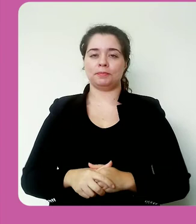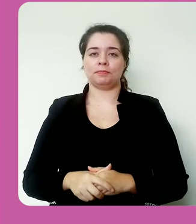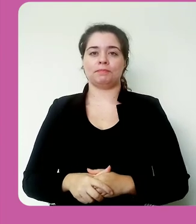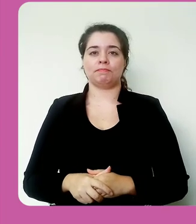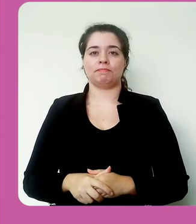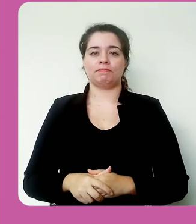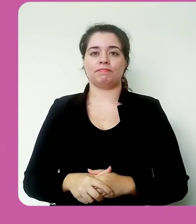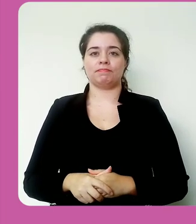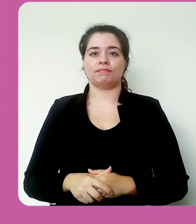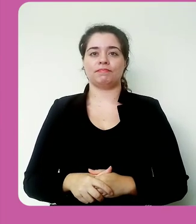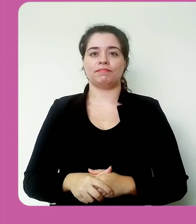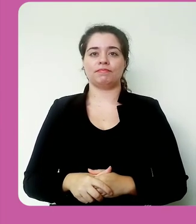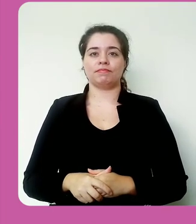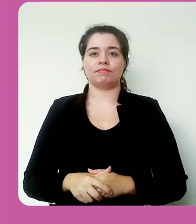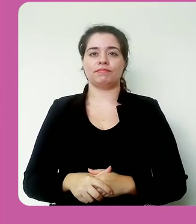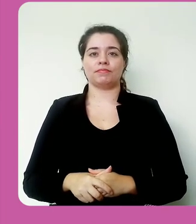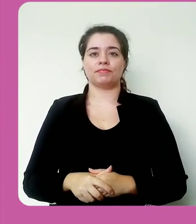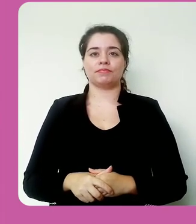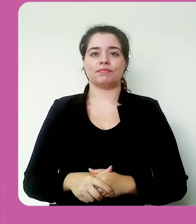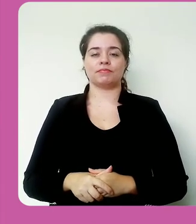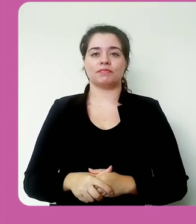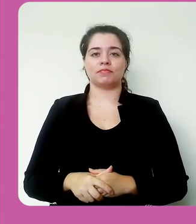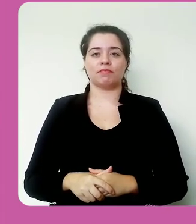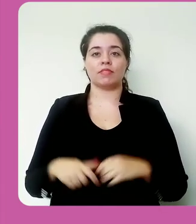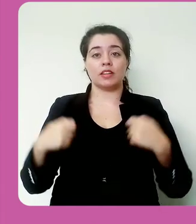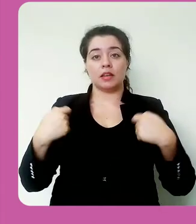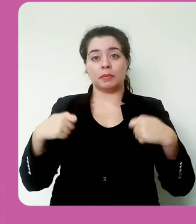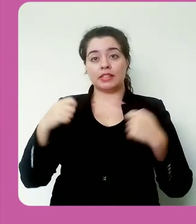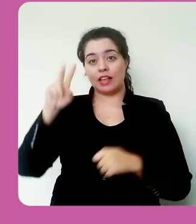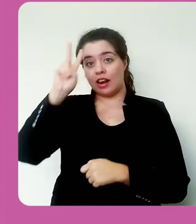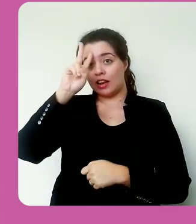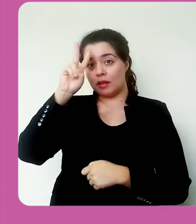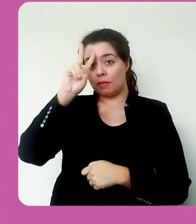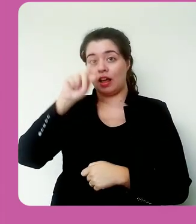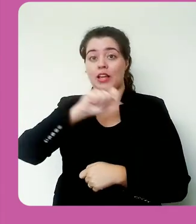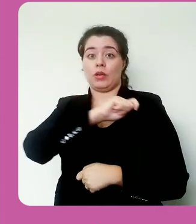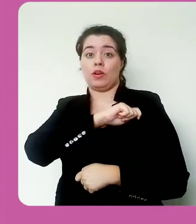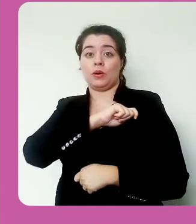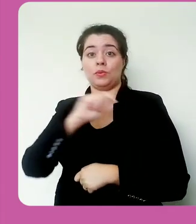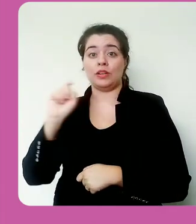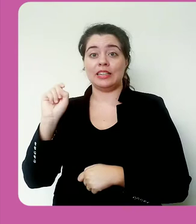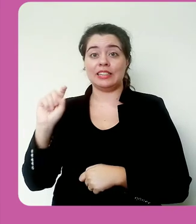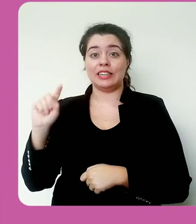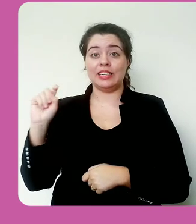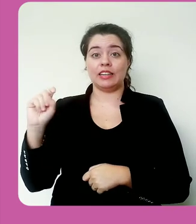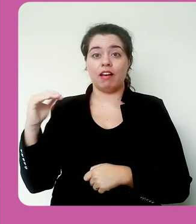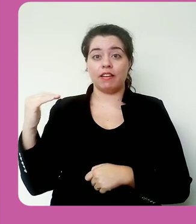lembrar que o aluno tem que clicar no botão enviar